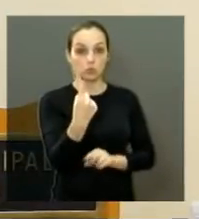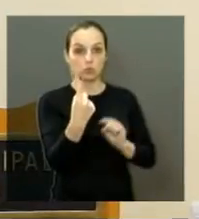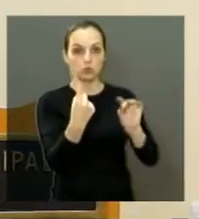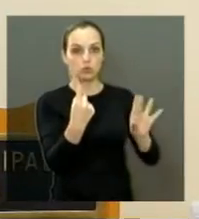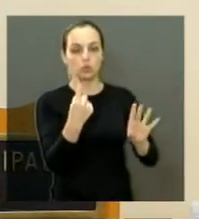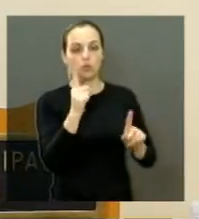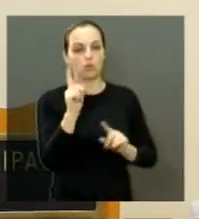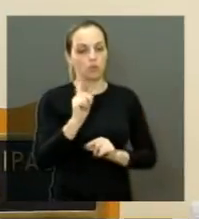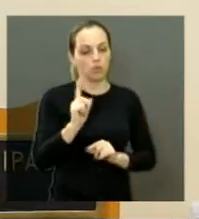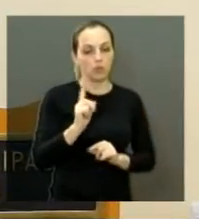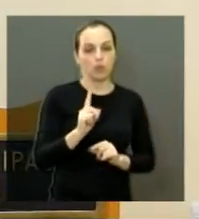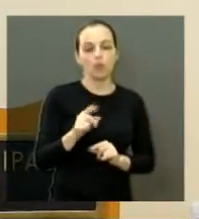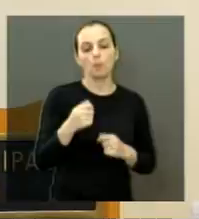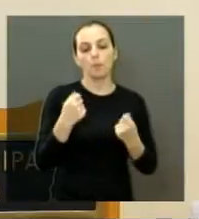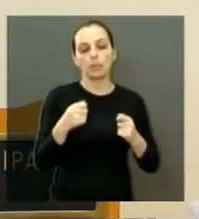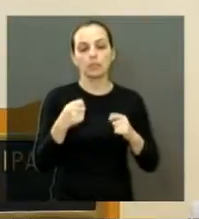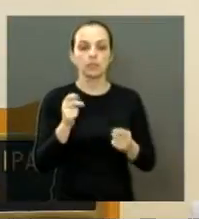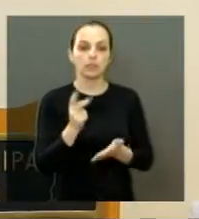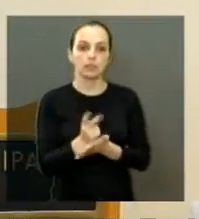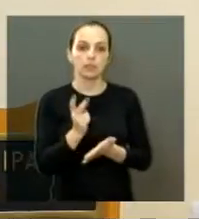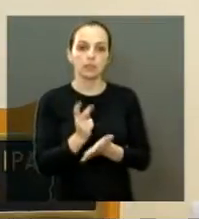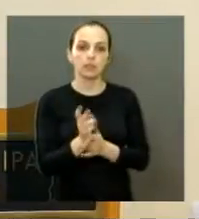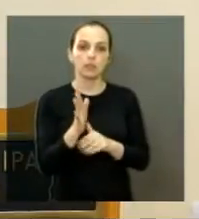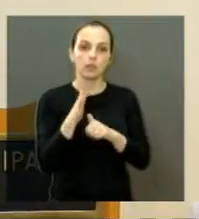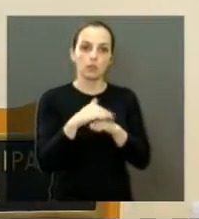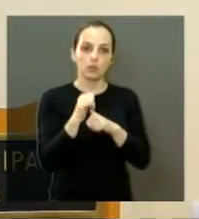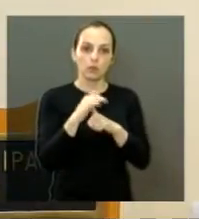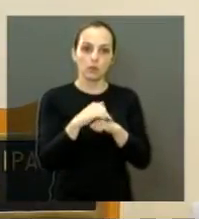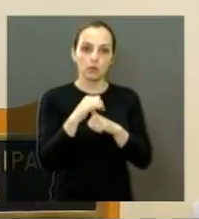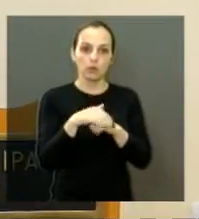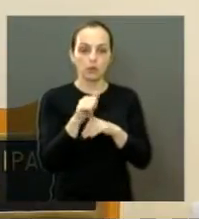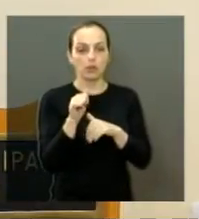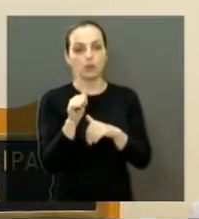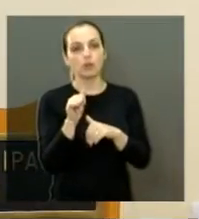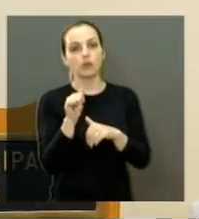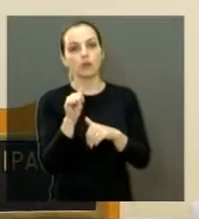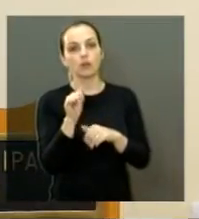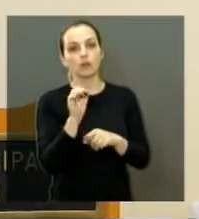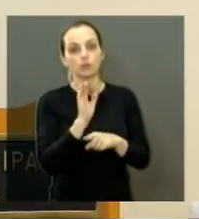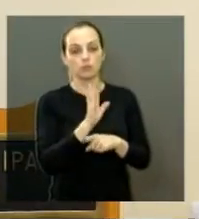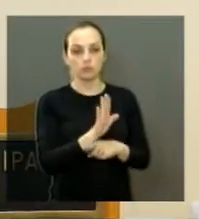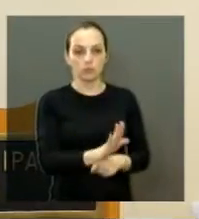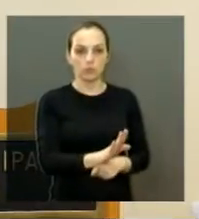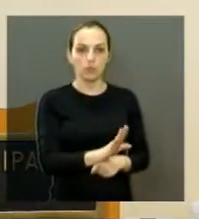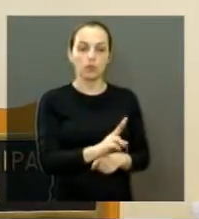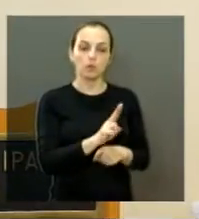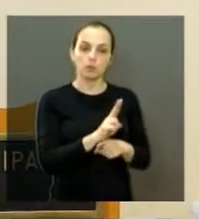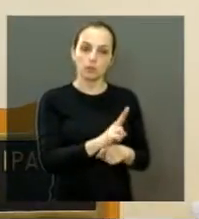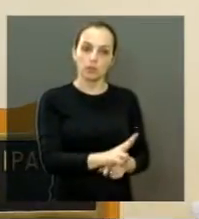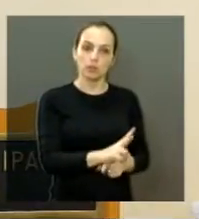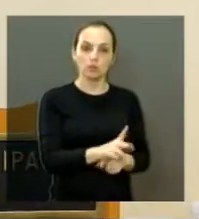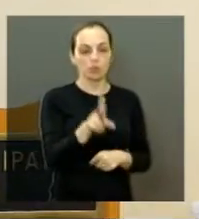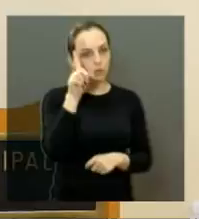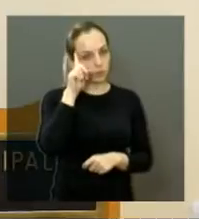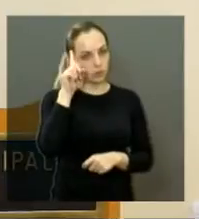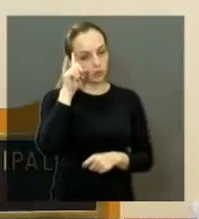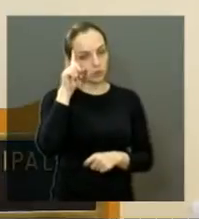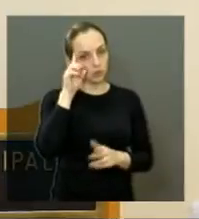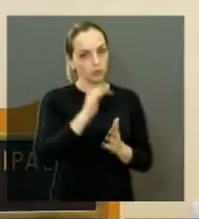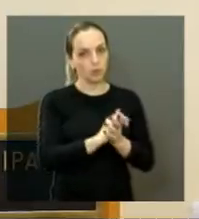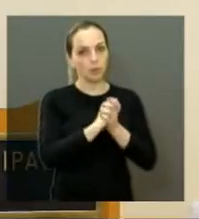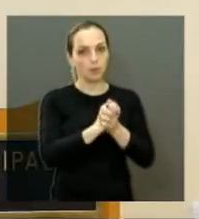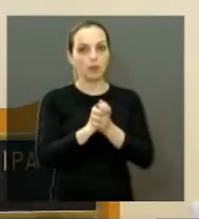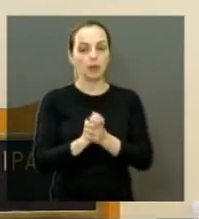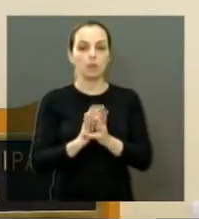atenção, dando carinho, cuidando todos os dias e não um único dia, mas de qualquer forma o nosso parabéns a todas as